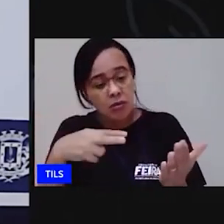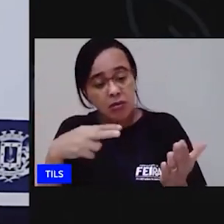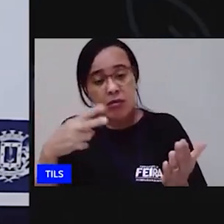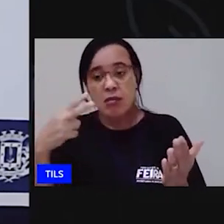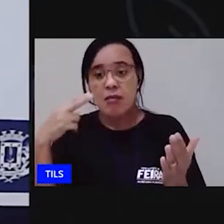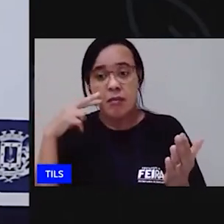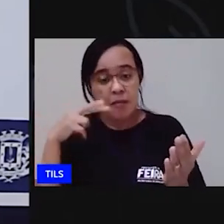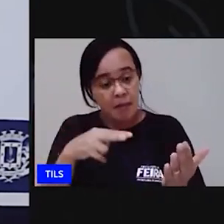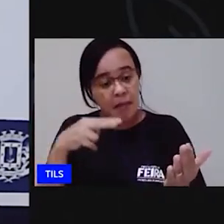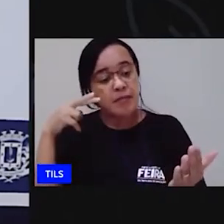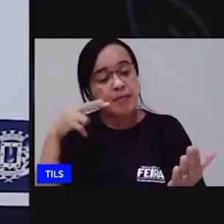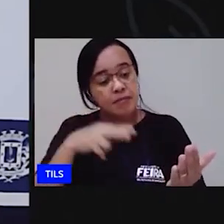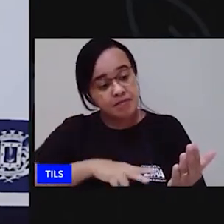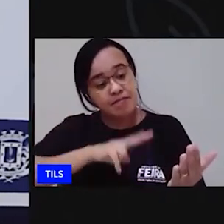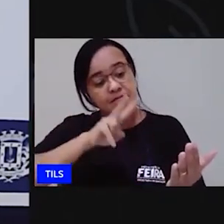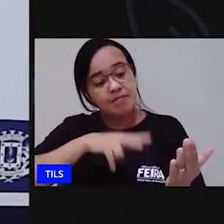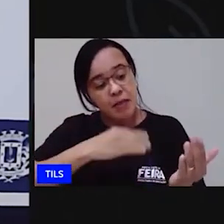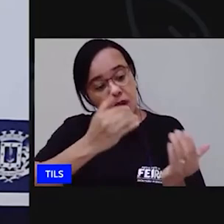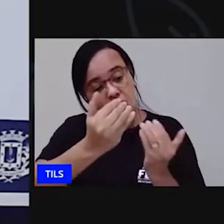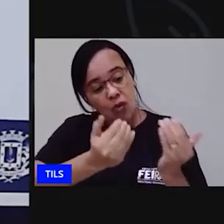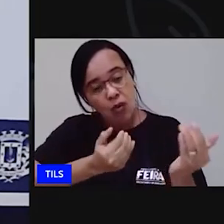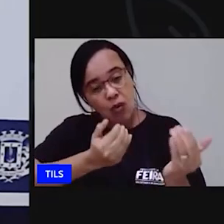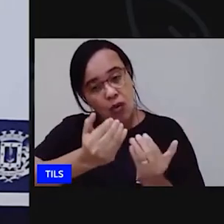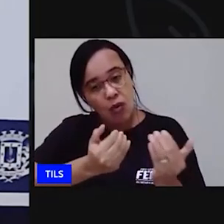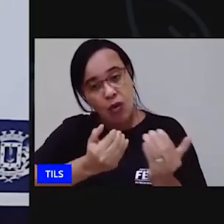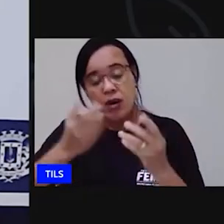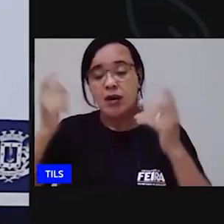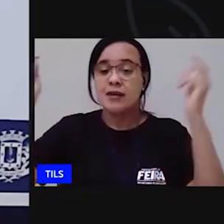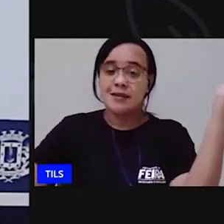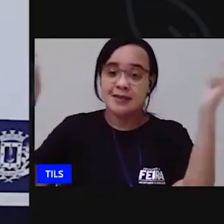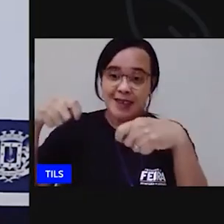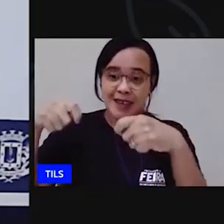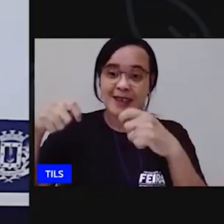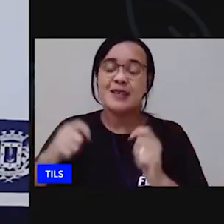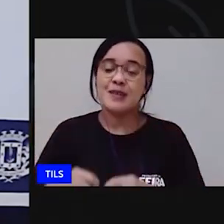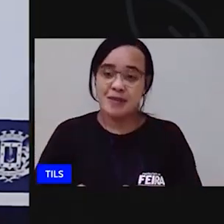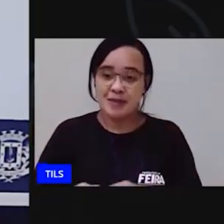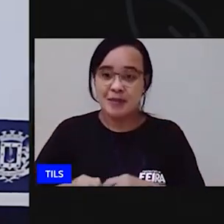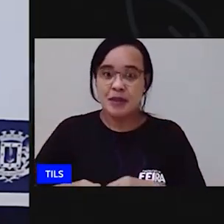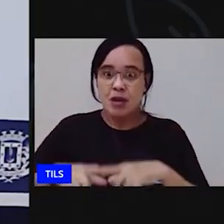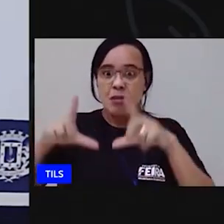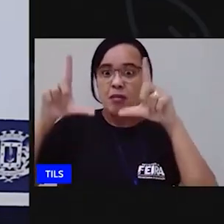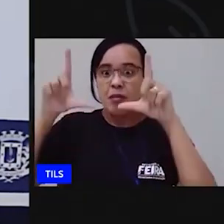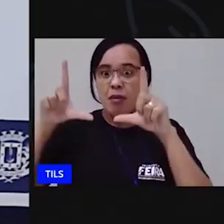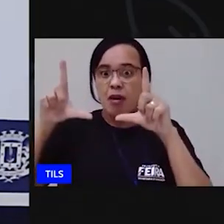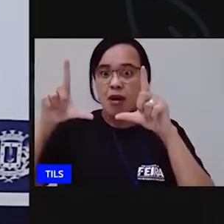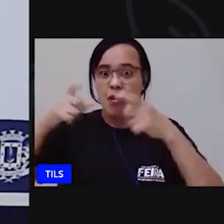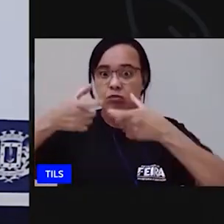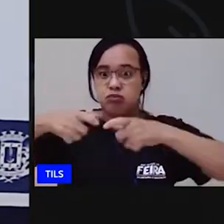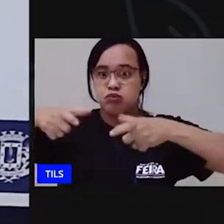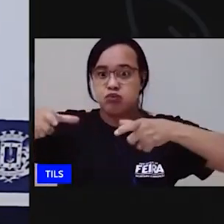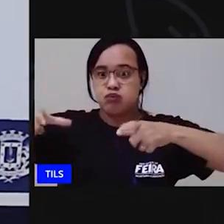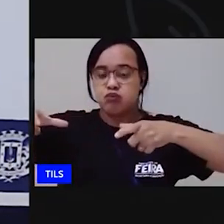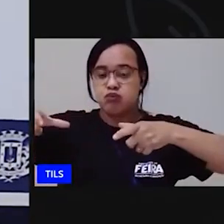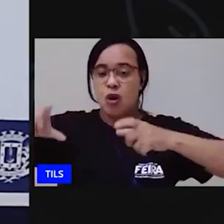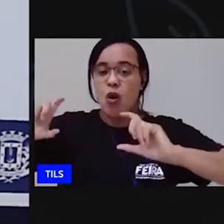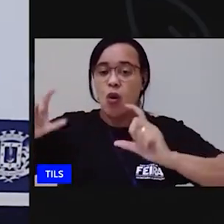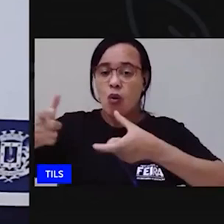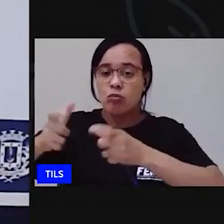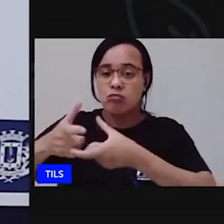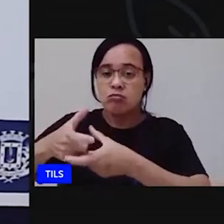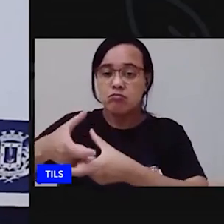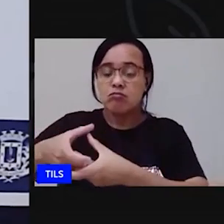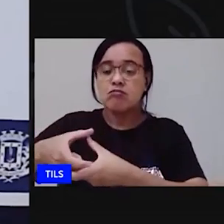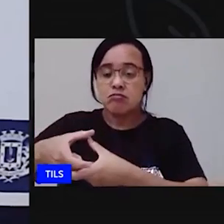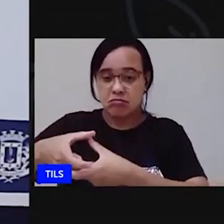fazer essa comparação o pacote maior é o pacote do feijão e o pacote menor